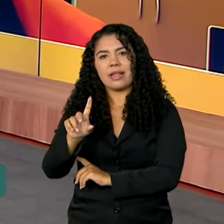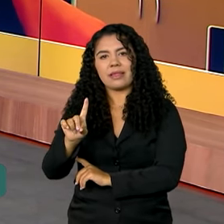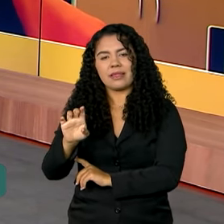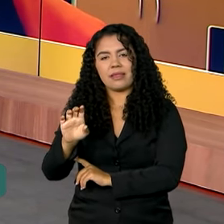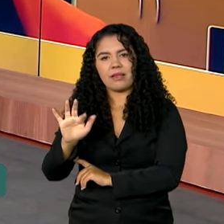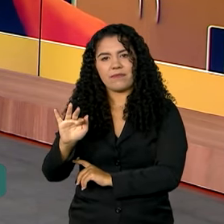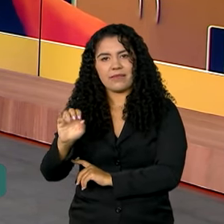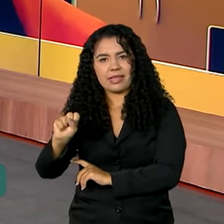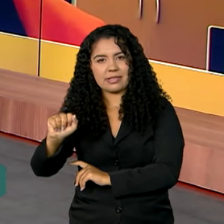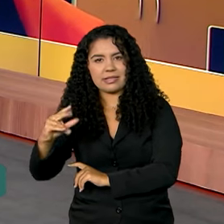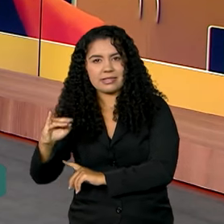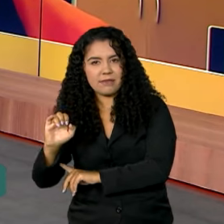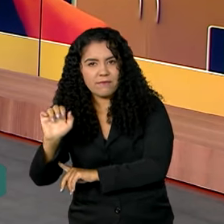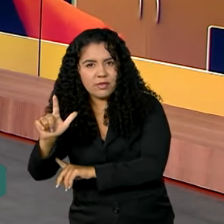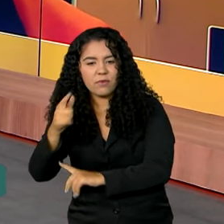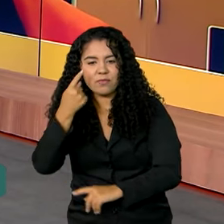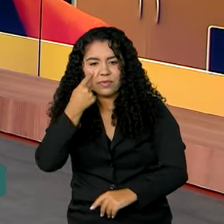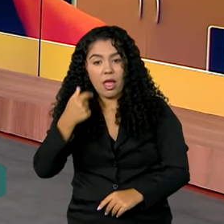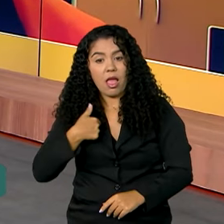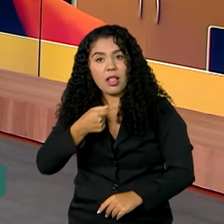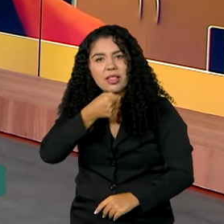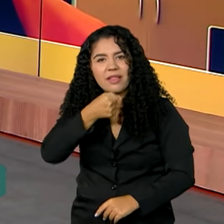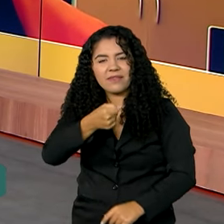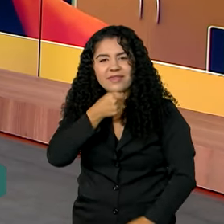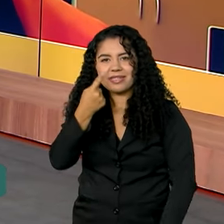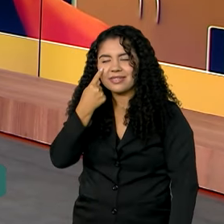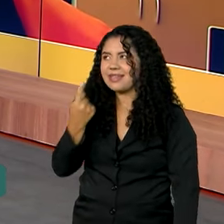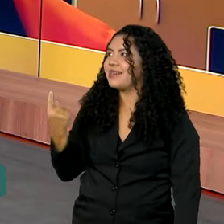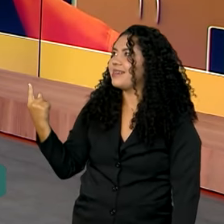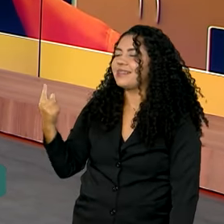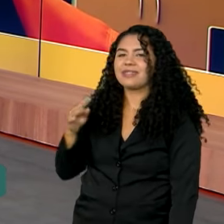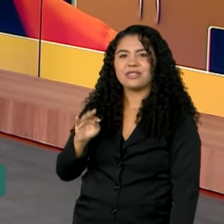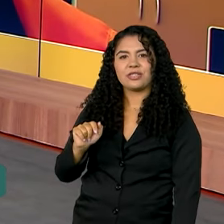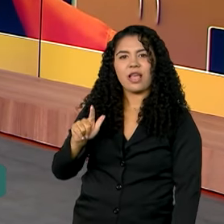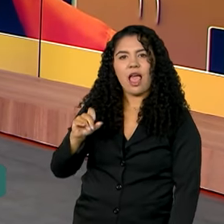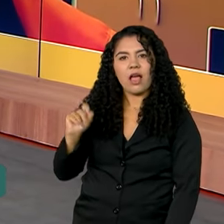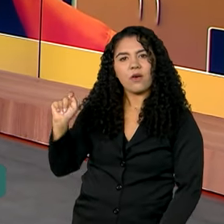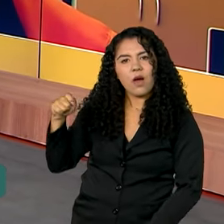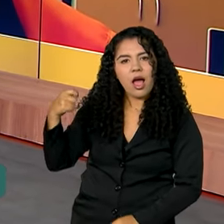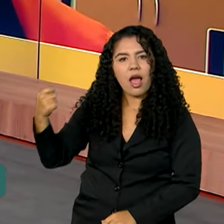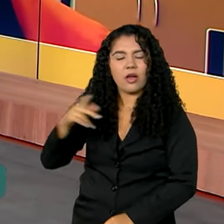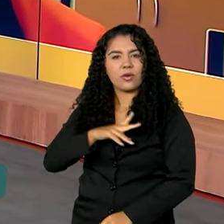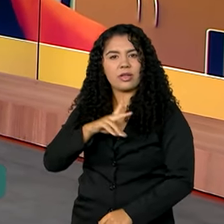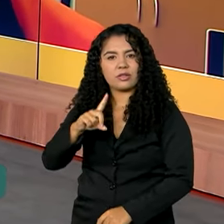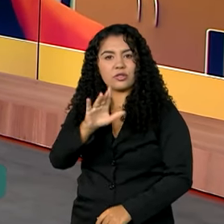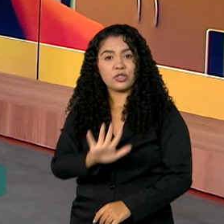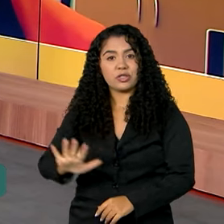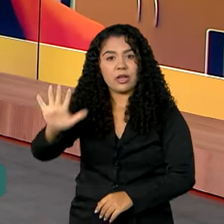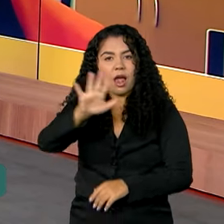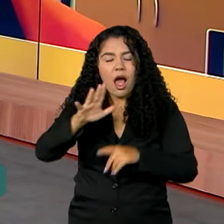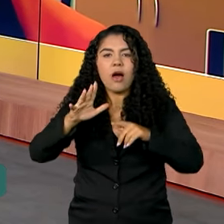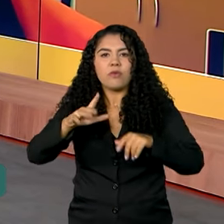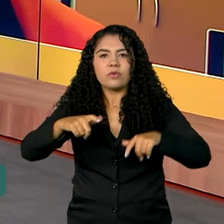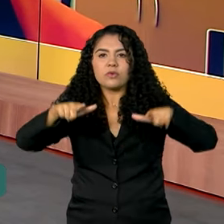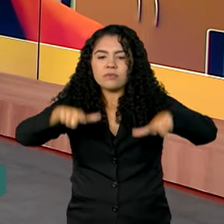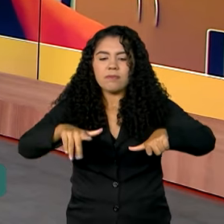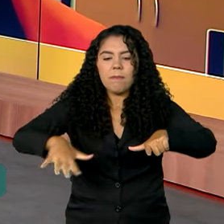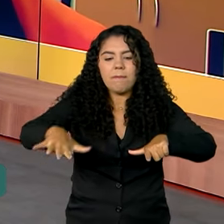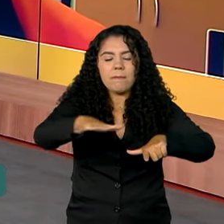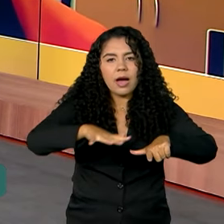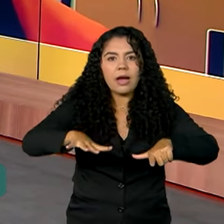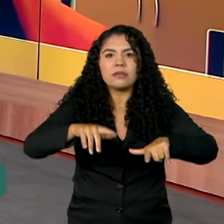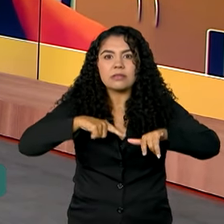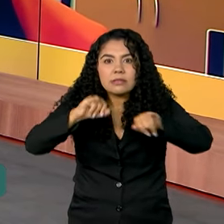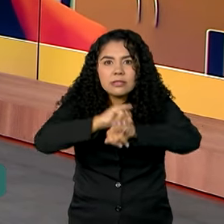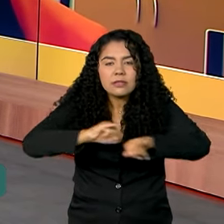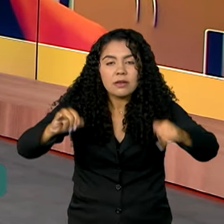obrigada! entrevistei Tiago Molina, ele que é coordenador geral de monitoramento e alerta do Centro Nacional de Gerenciamento de Riscos